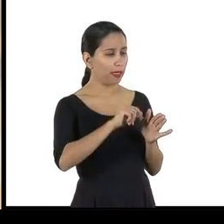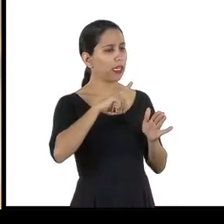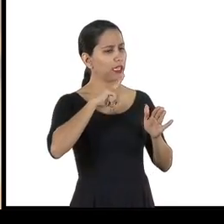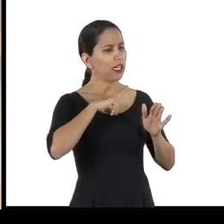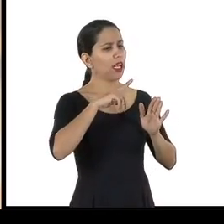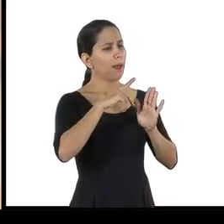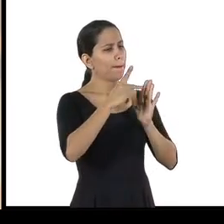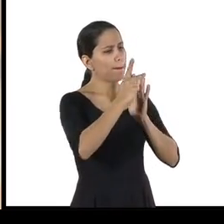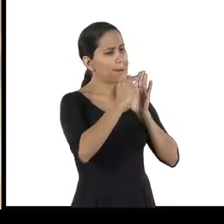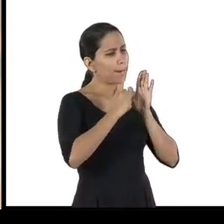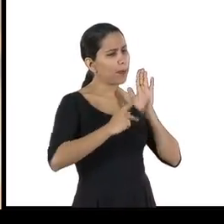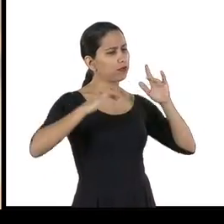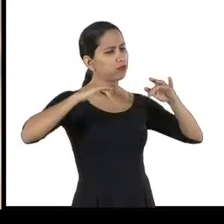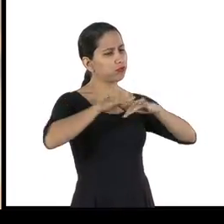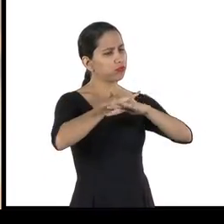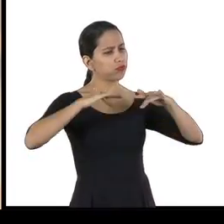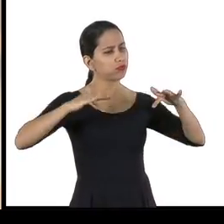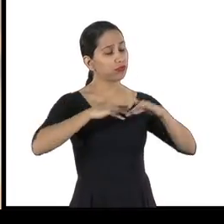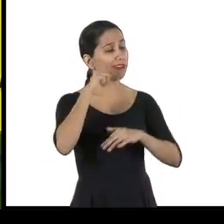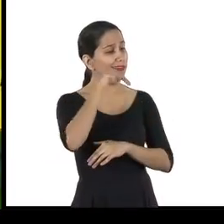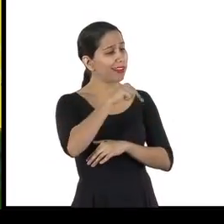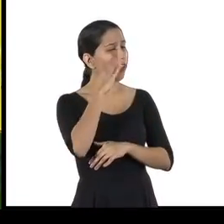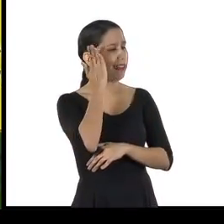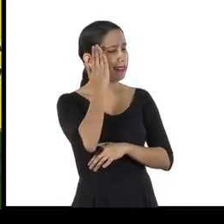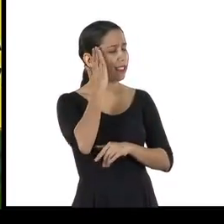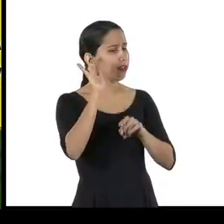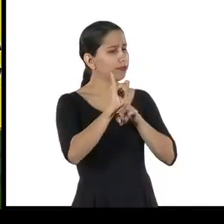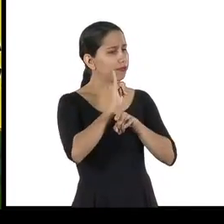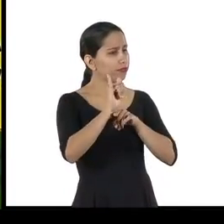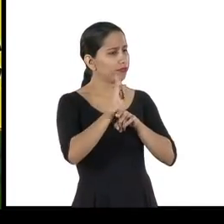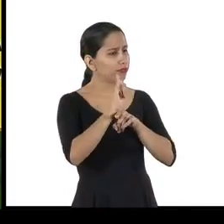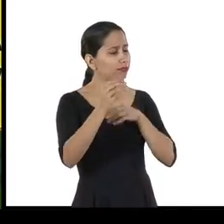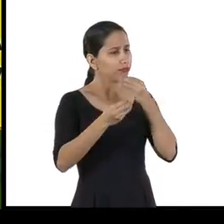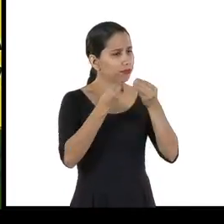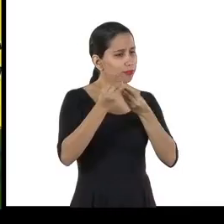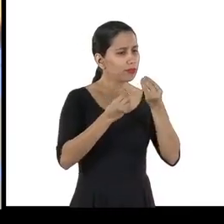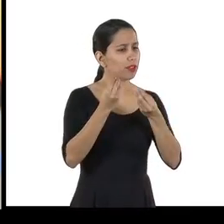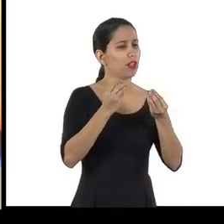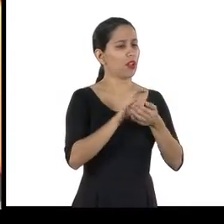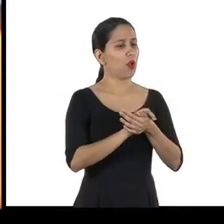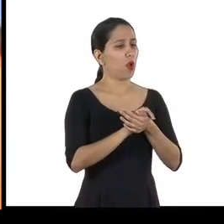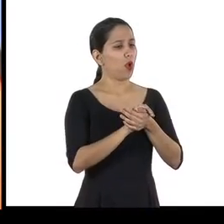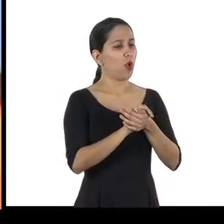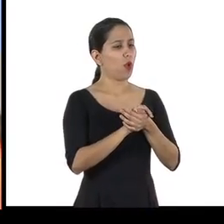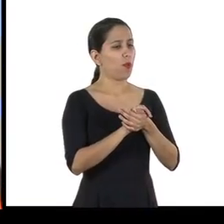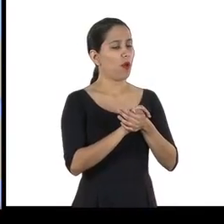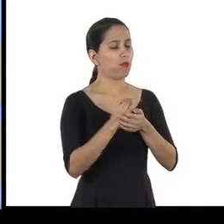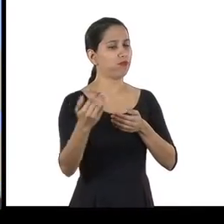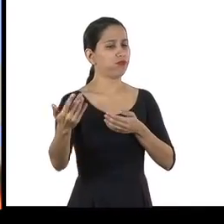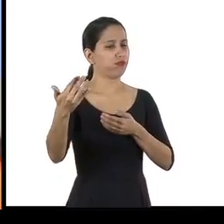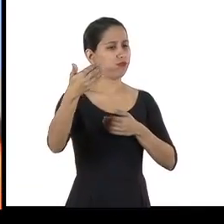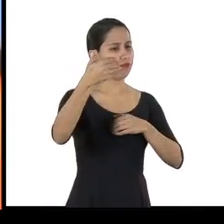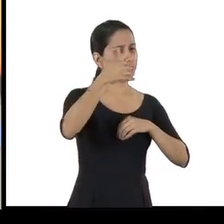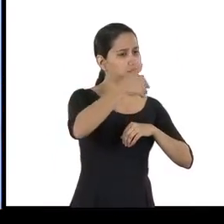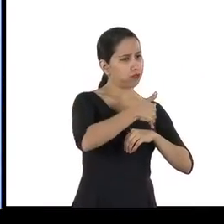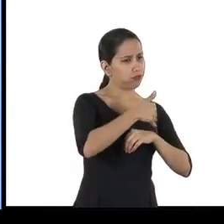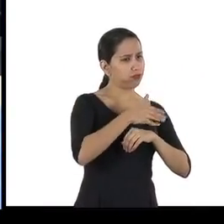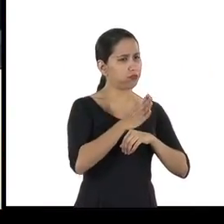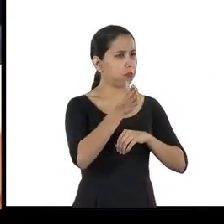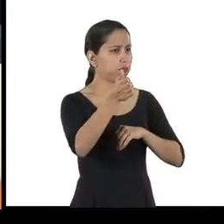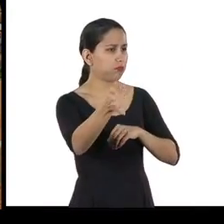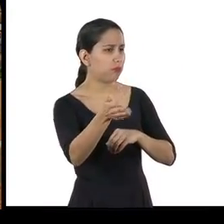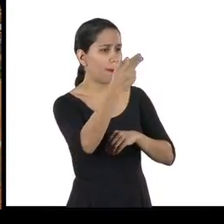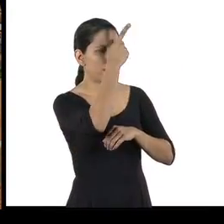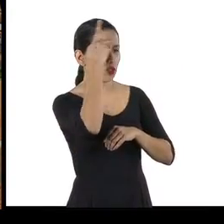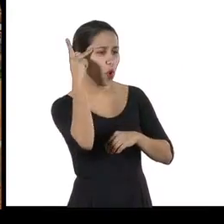É nela que são definidos os procedimentos, que vão desde a autorização da entrada e saída de máquinas, equipamentos e pessoas dentro da mina,